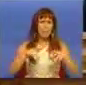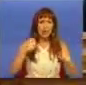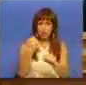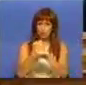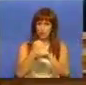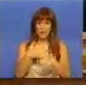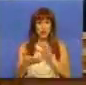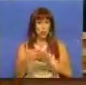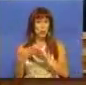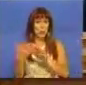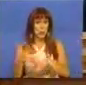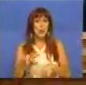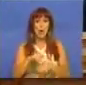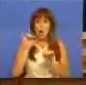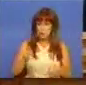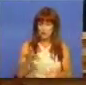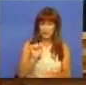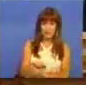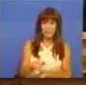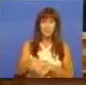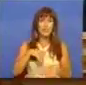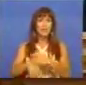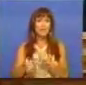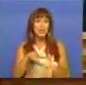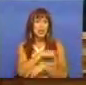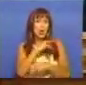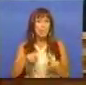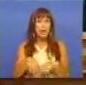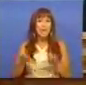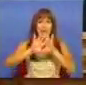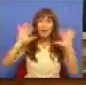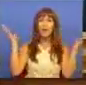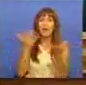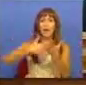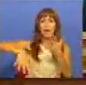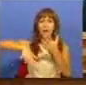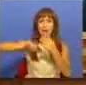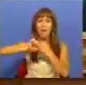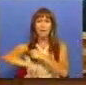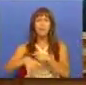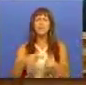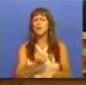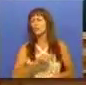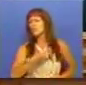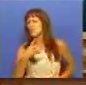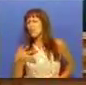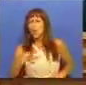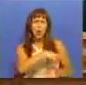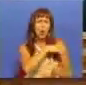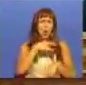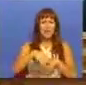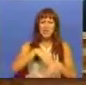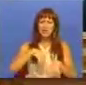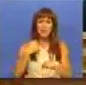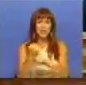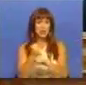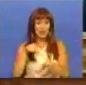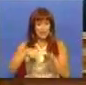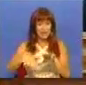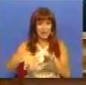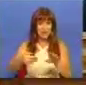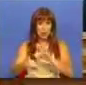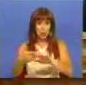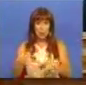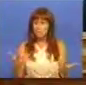do trabalho das urgências hospitalares é feito por médicos de clínica geral. Há muitos médicos a exercer funções nas urgências